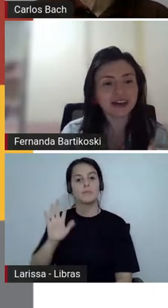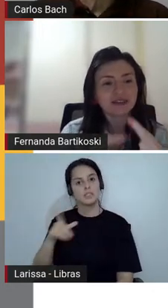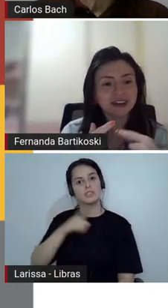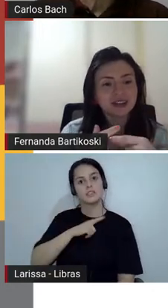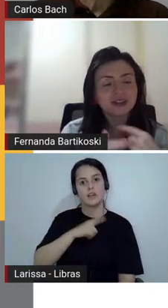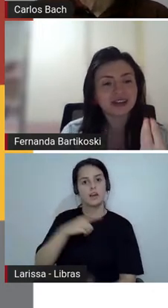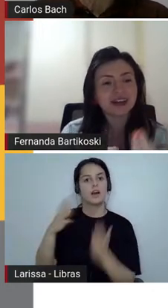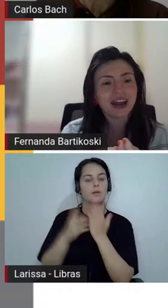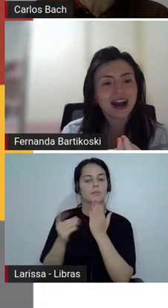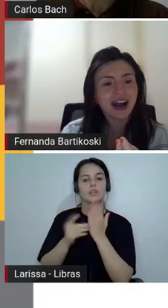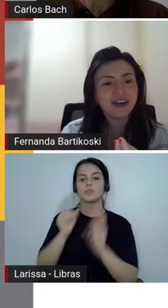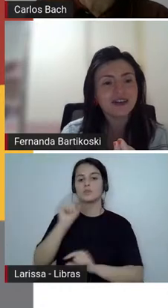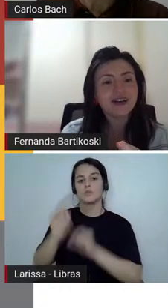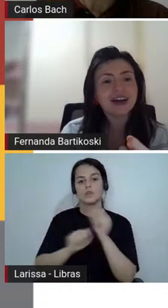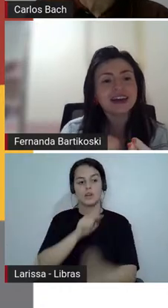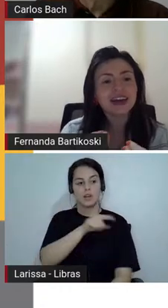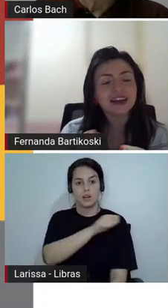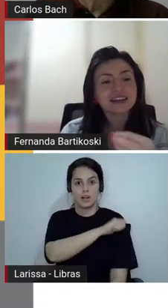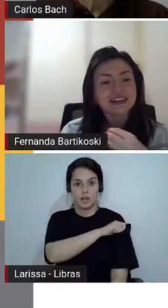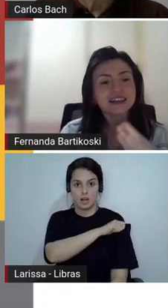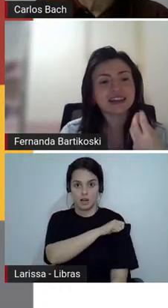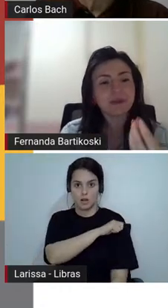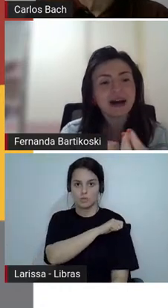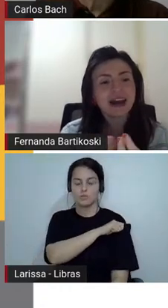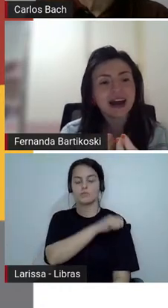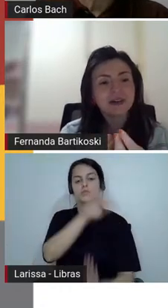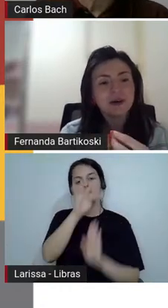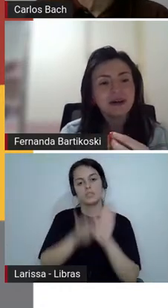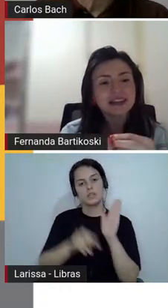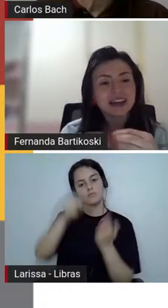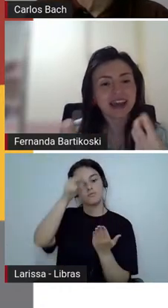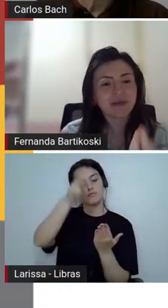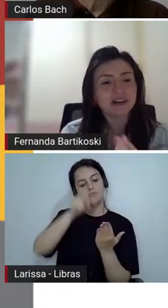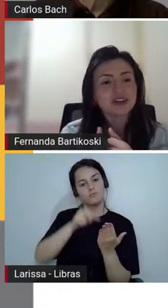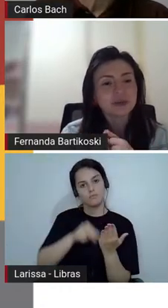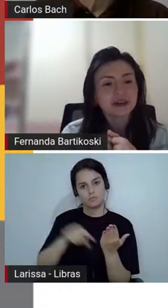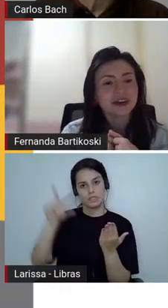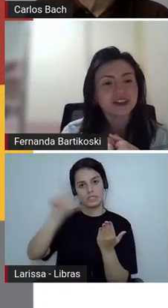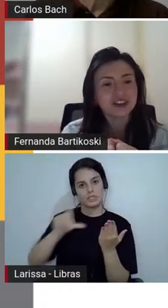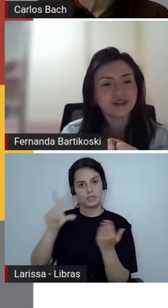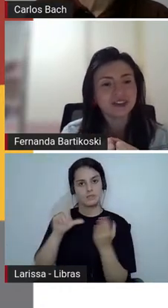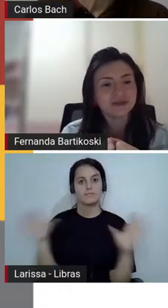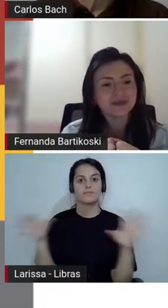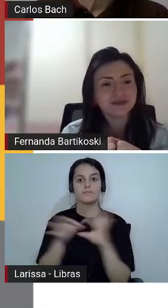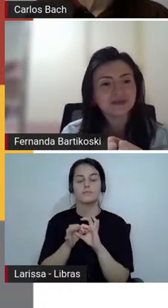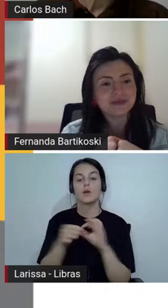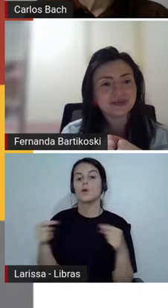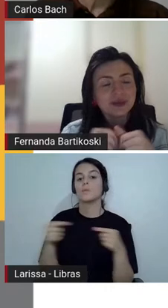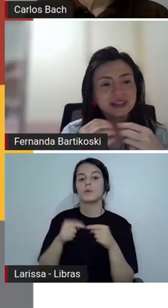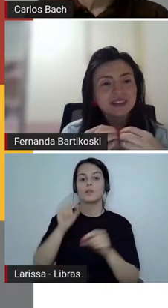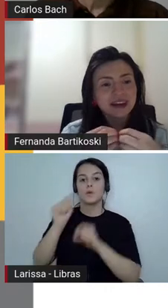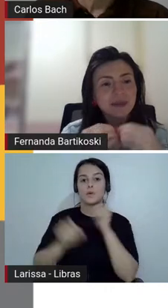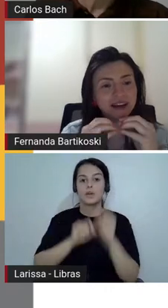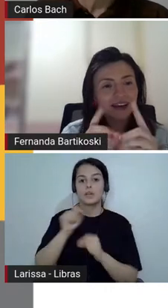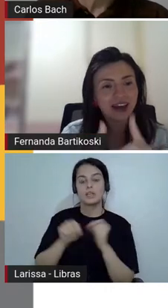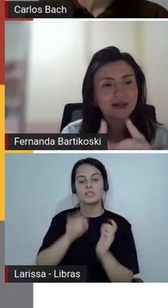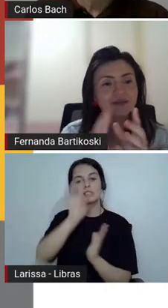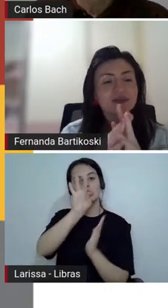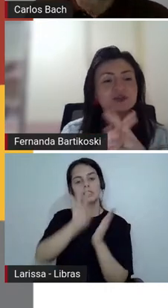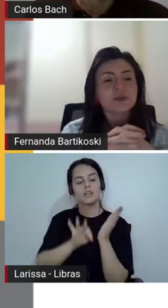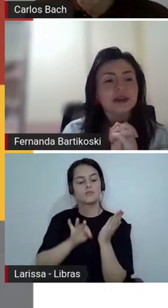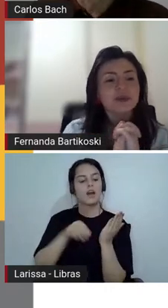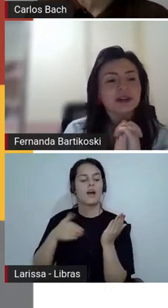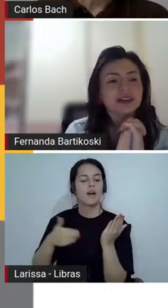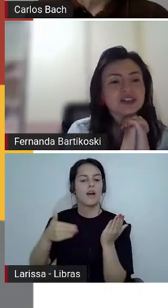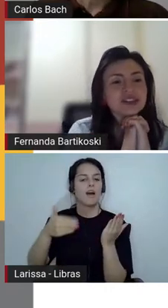aluno ler um texto literário e ele se deparar com essa quebra de expectativa. Então, esse trabalho, ele